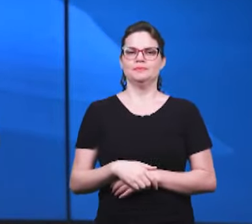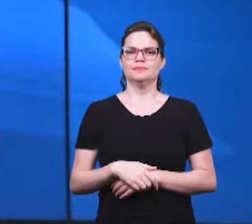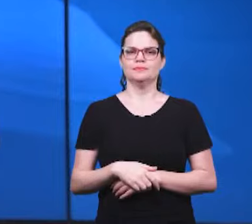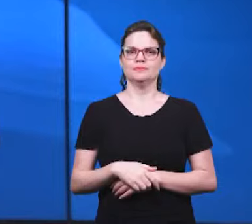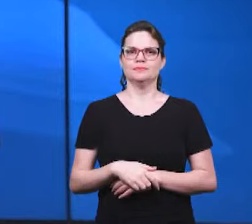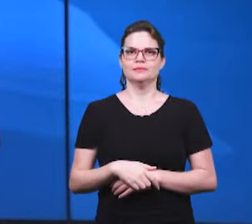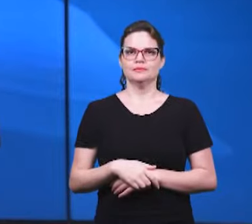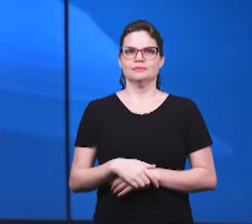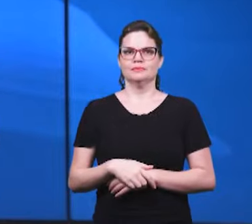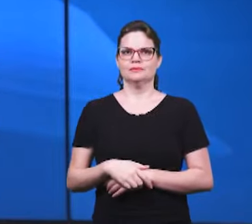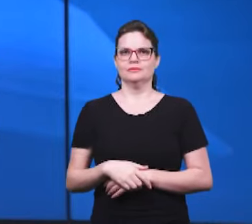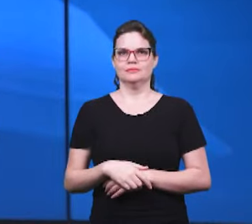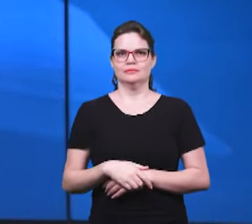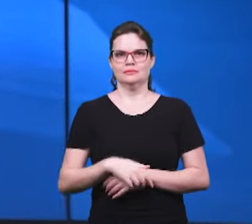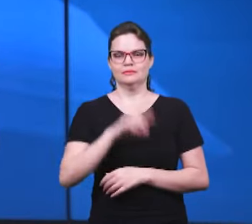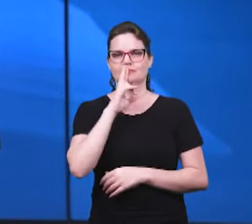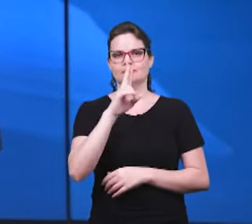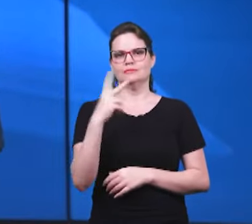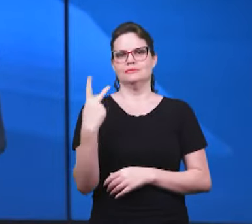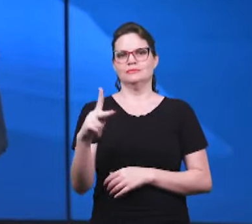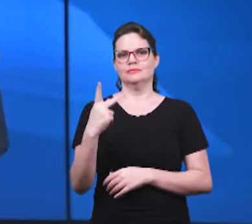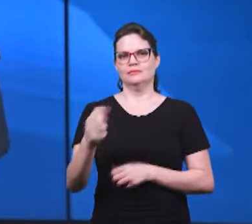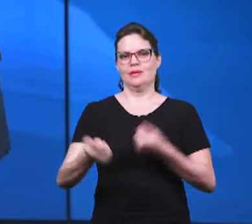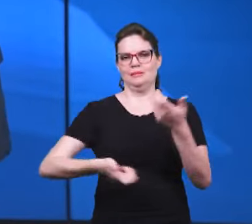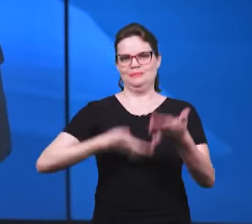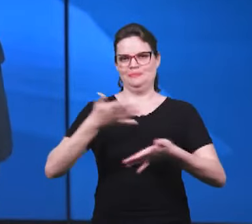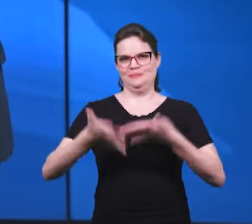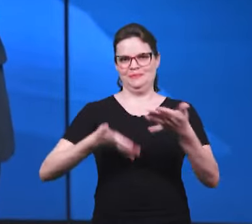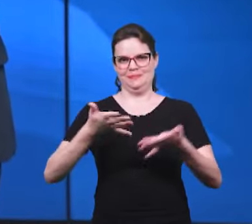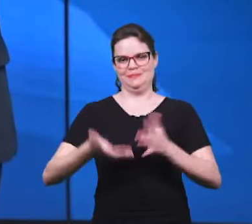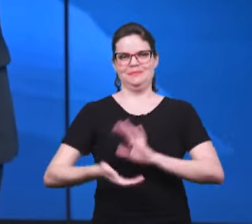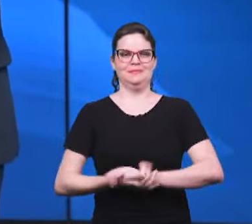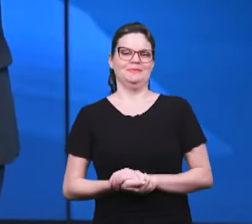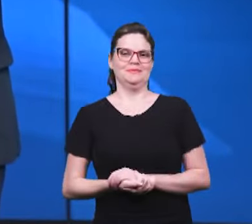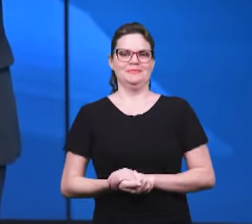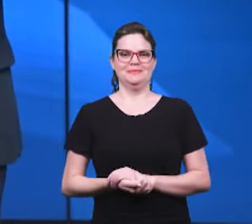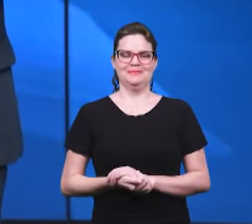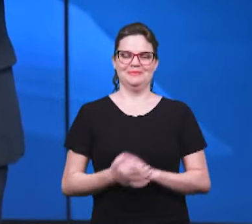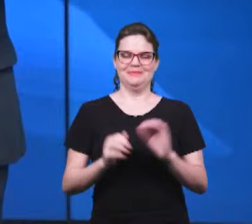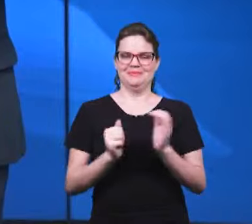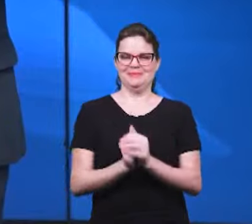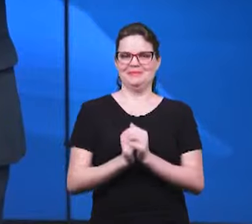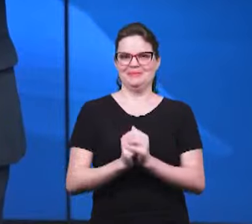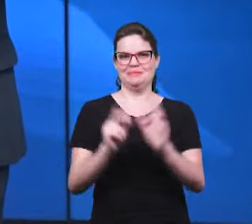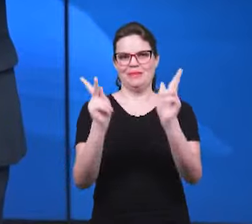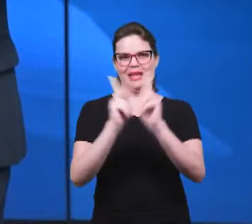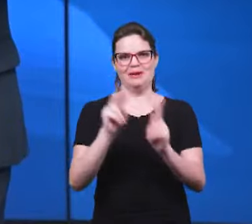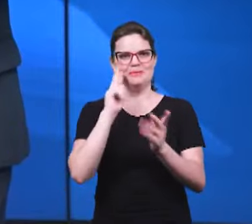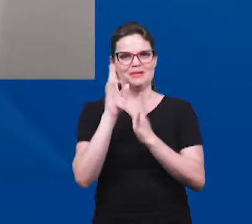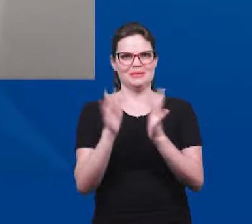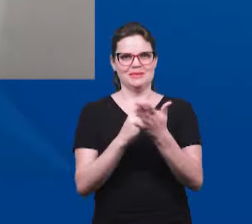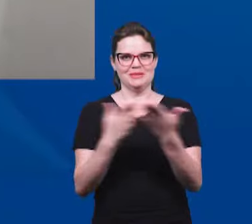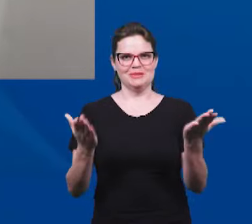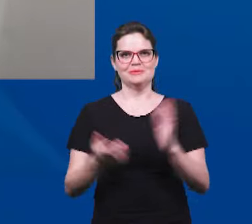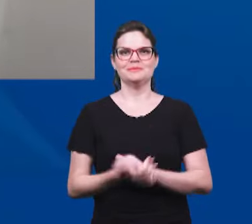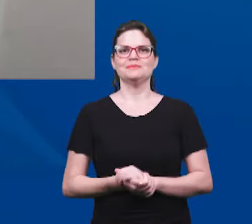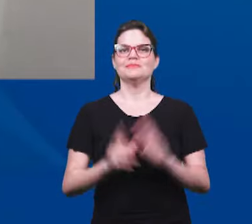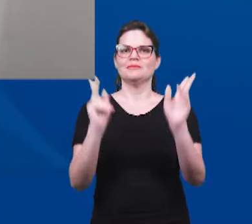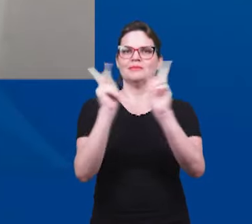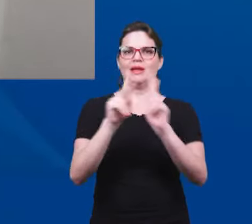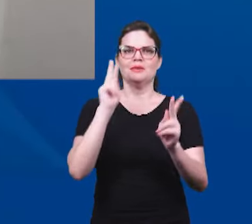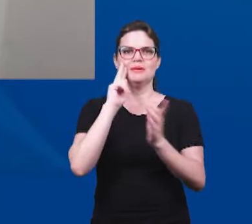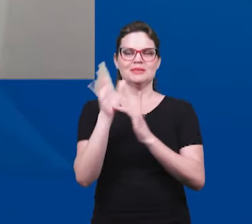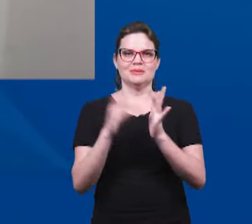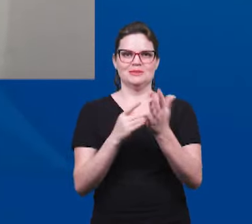resposta também e a resposta dela será em língua brasileira de sinais muito bem a paz dos senhores e irmãs a paz do senhor